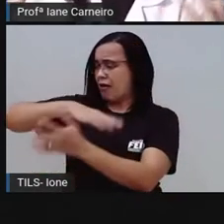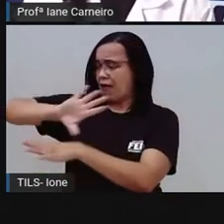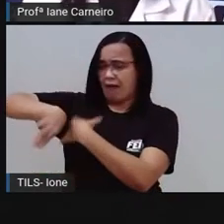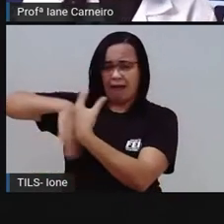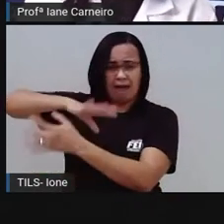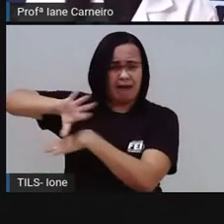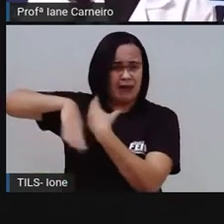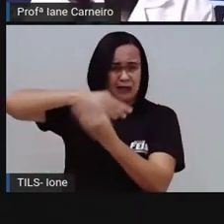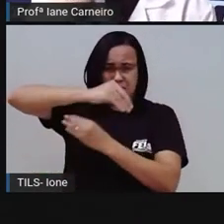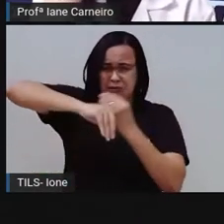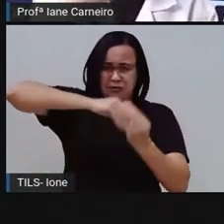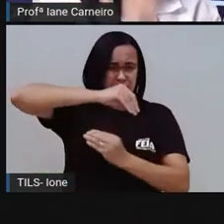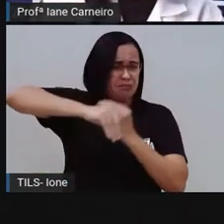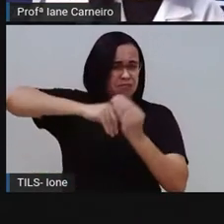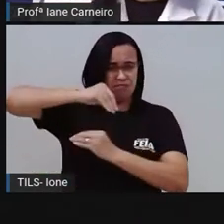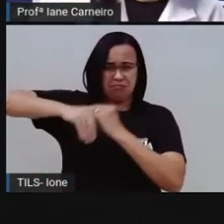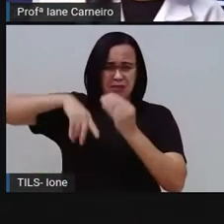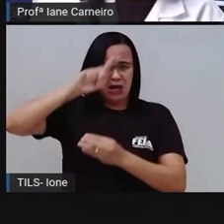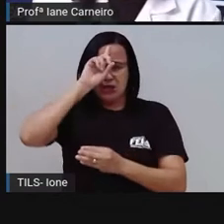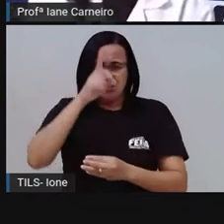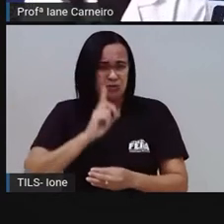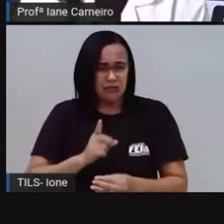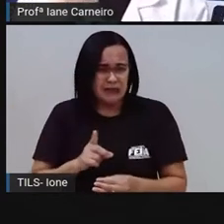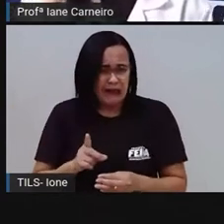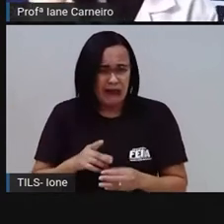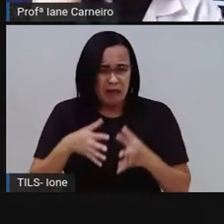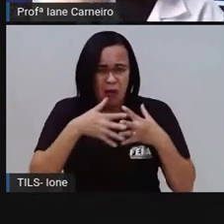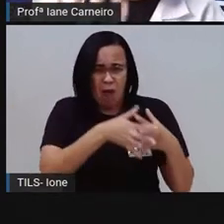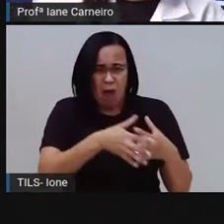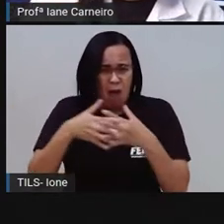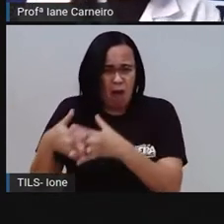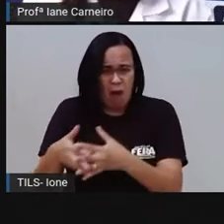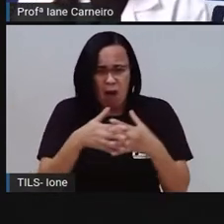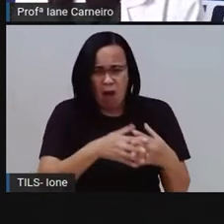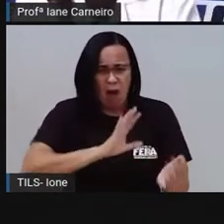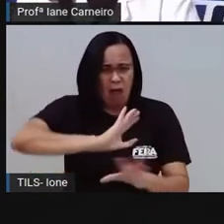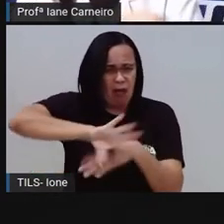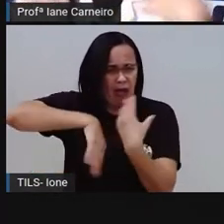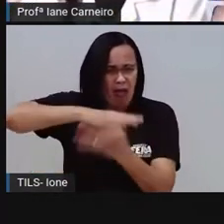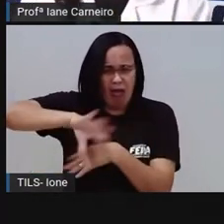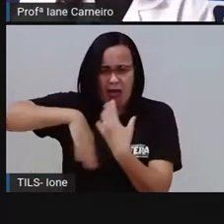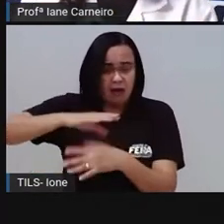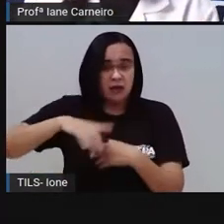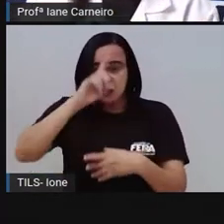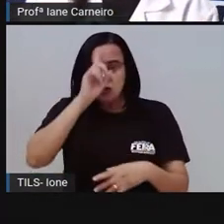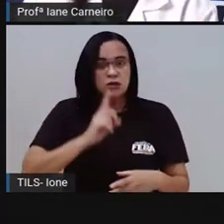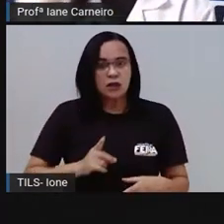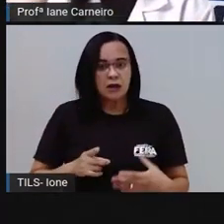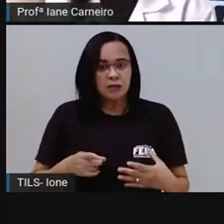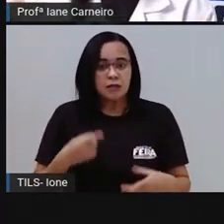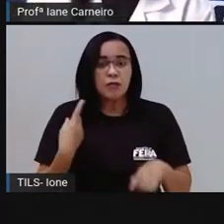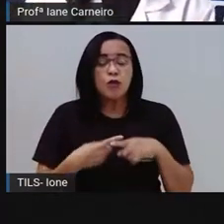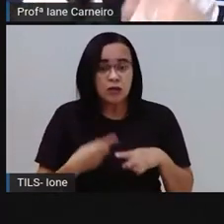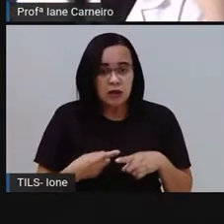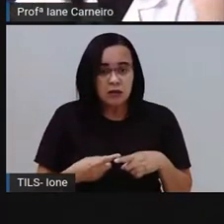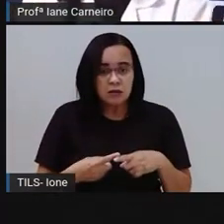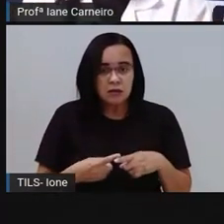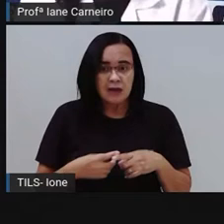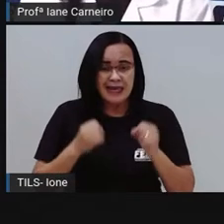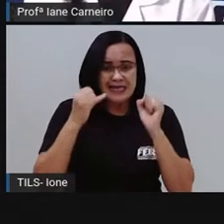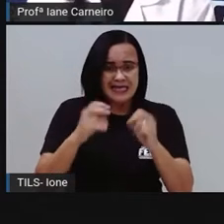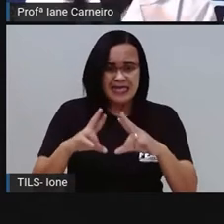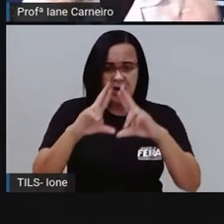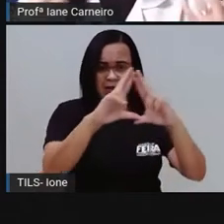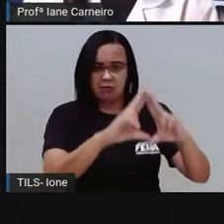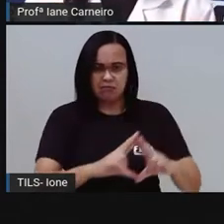misturado. A gente não sabe nem o que é rejeito, nem o que é material orgânico. A não sabe o que é. O que é reciclável, o que não